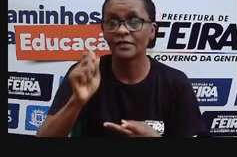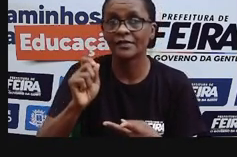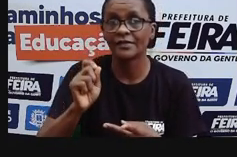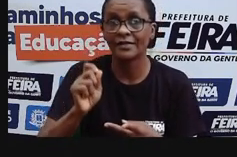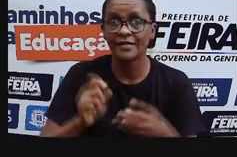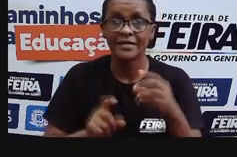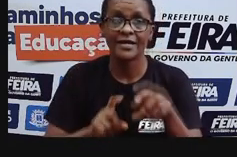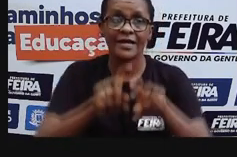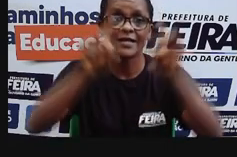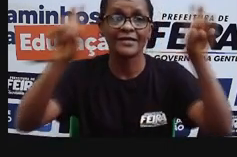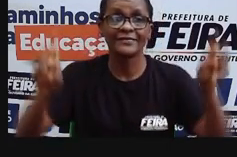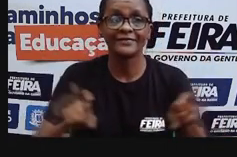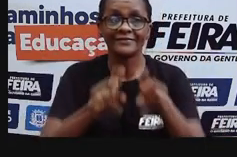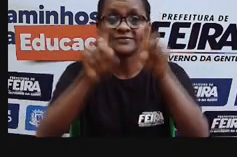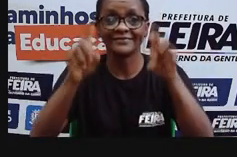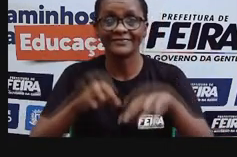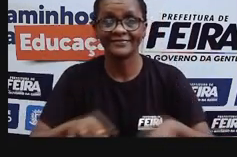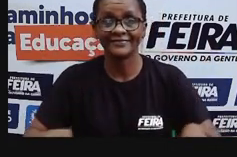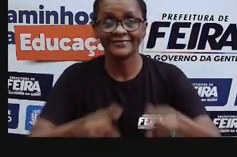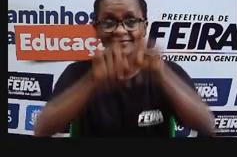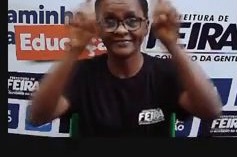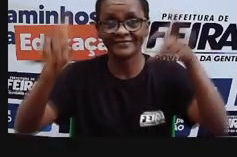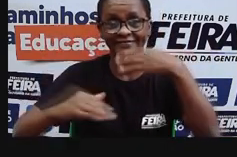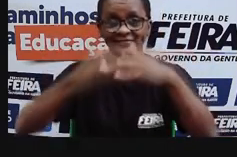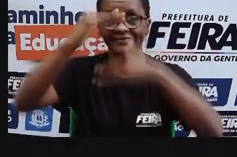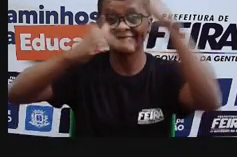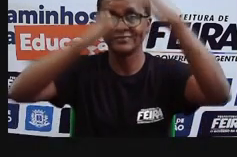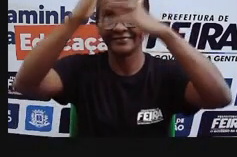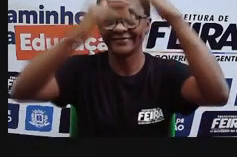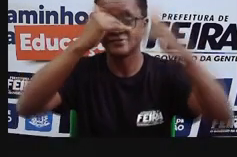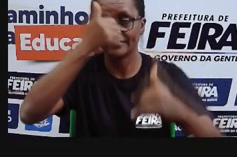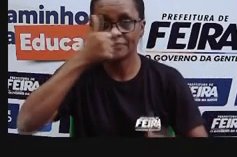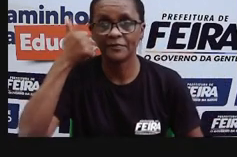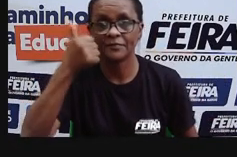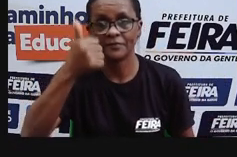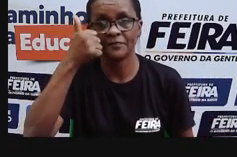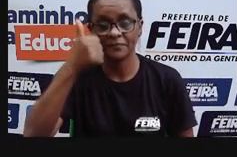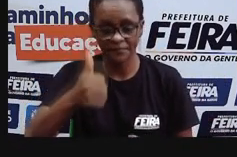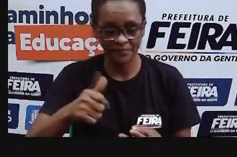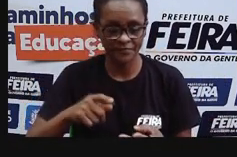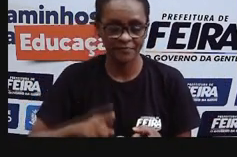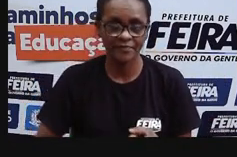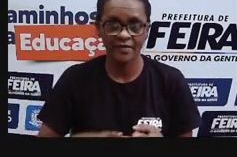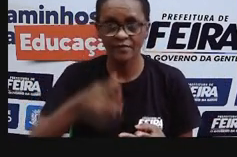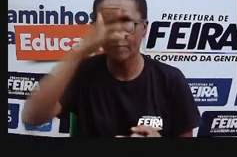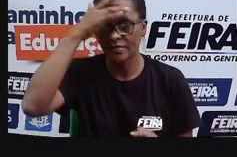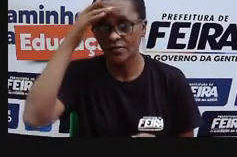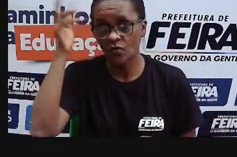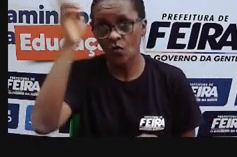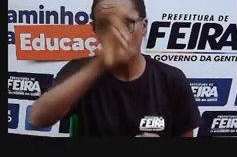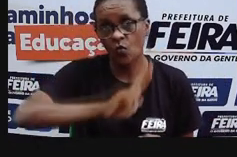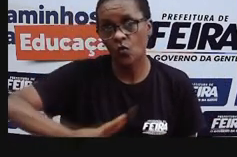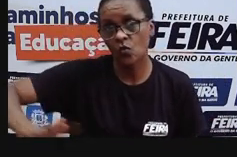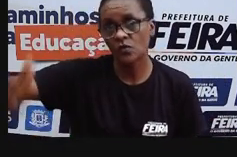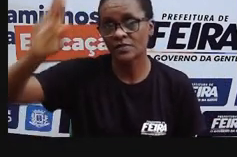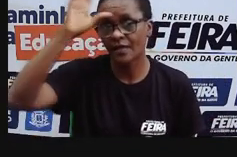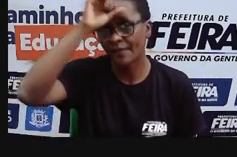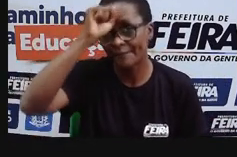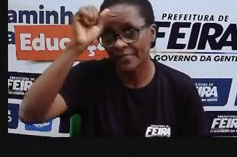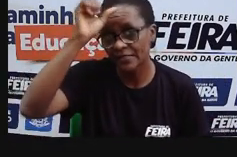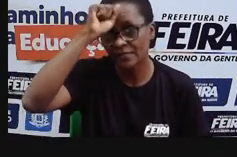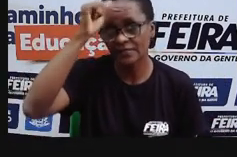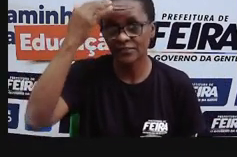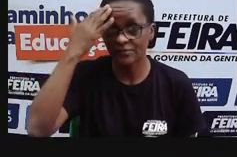tecnologias, né? E quem são e como têm sido utilizados pelos seres humanos esses micro-organismos e